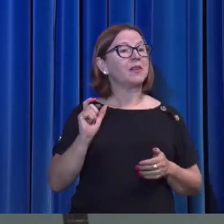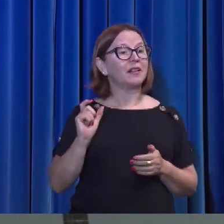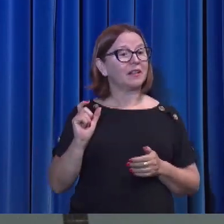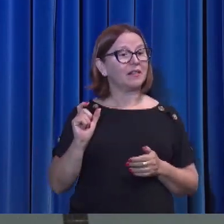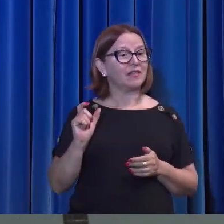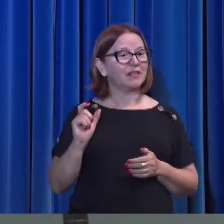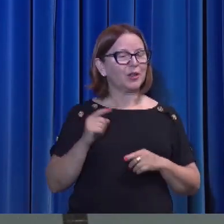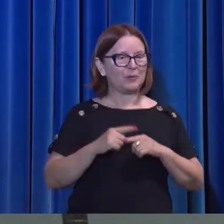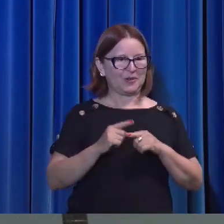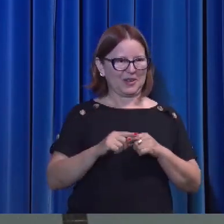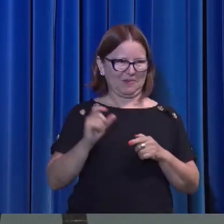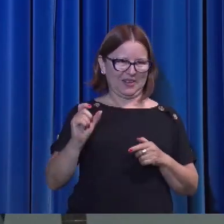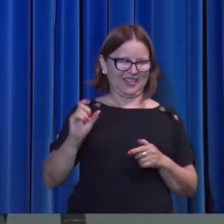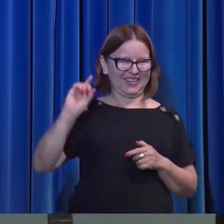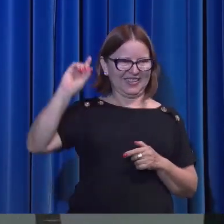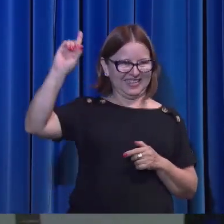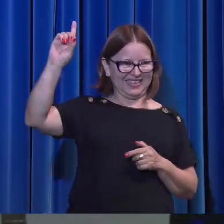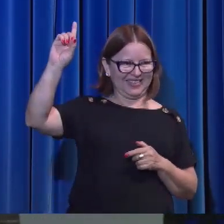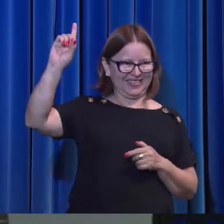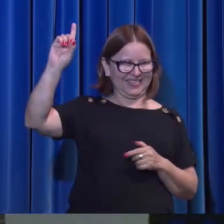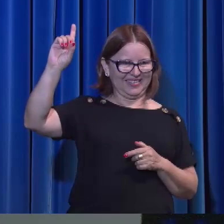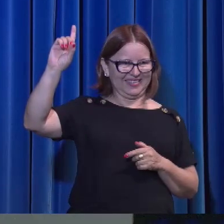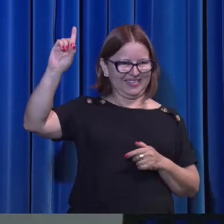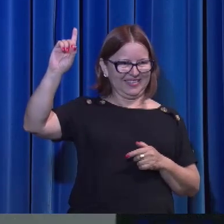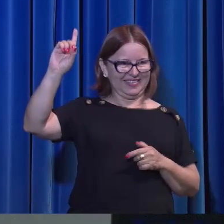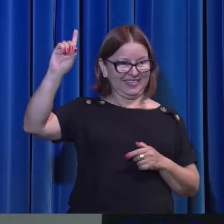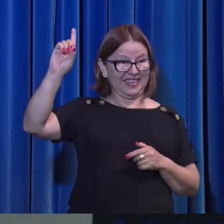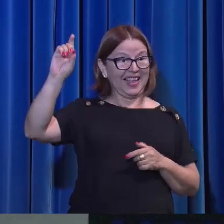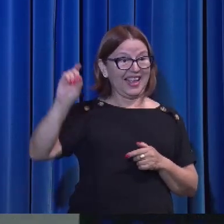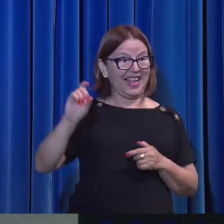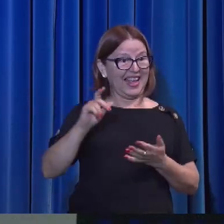Porque a palavra de Deus é a verdade.